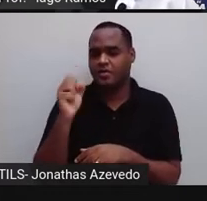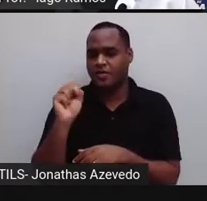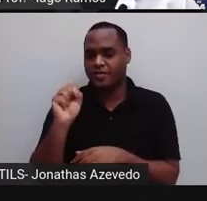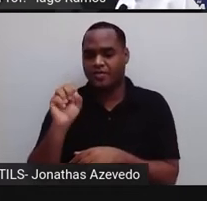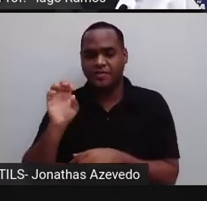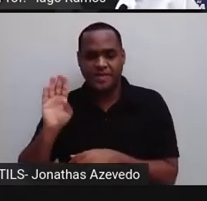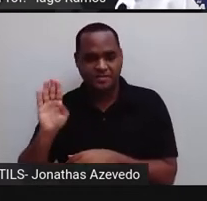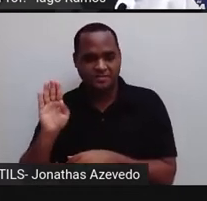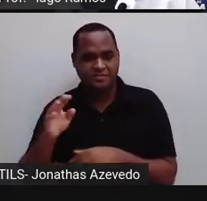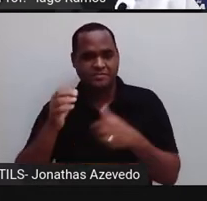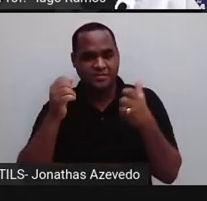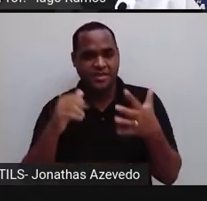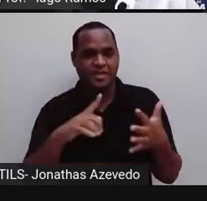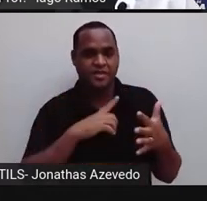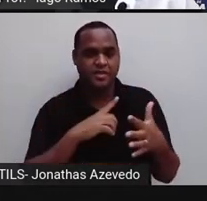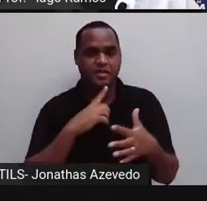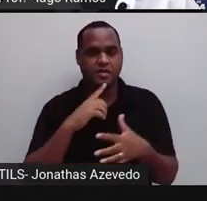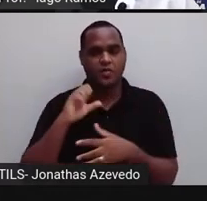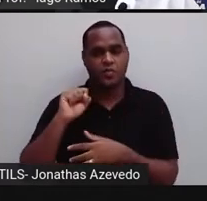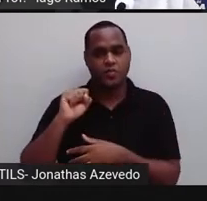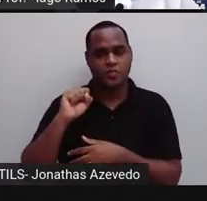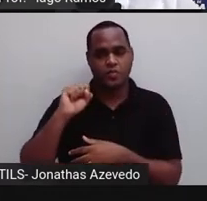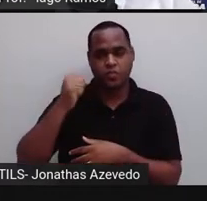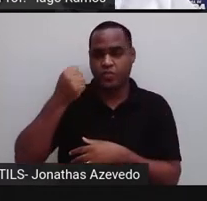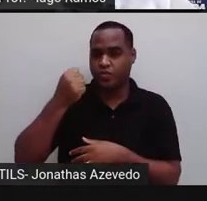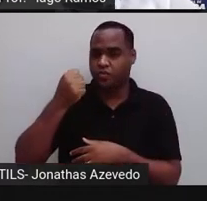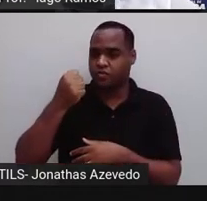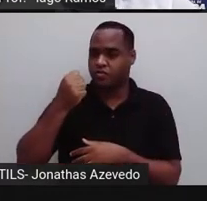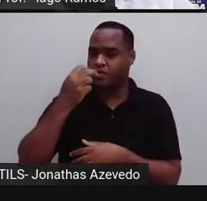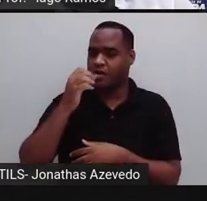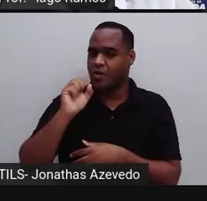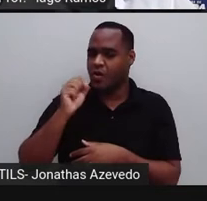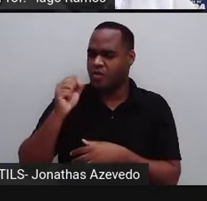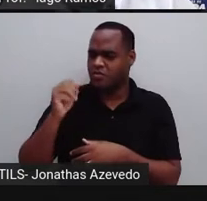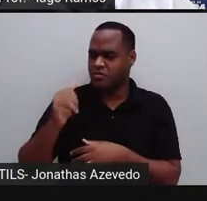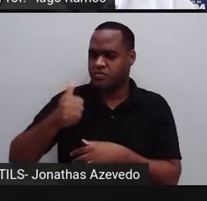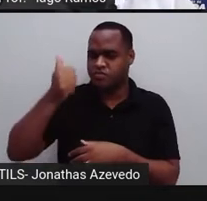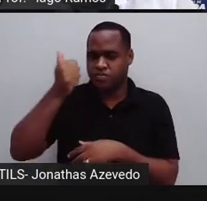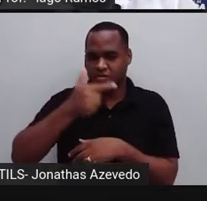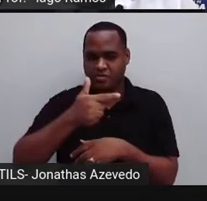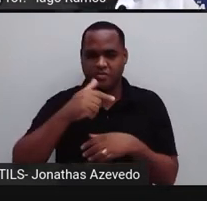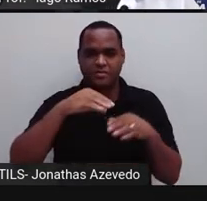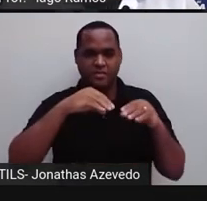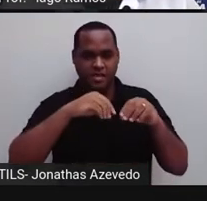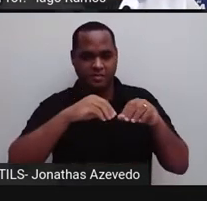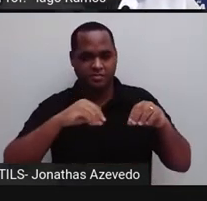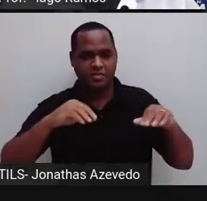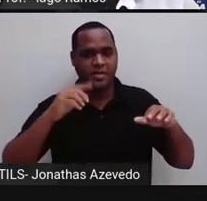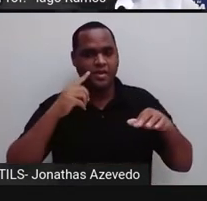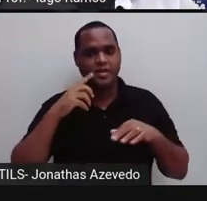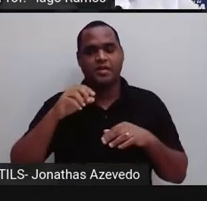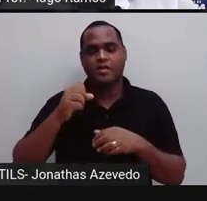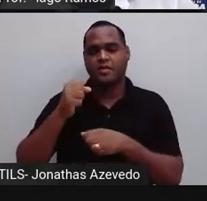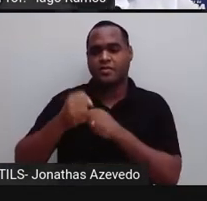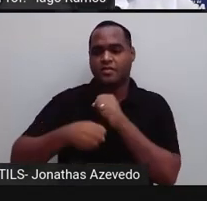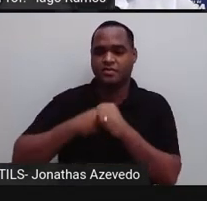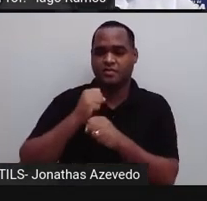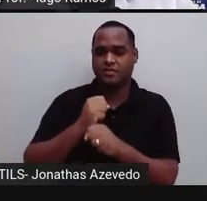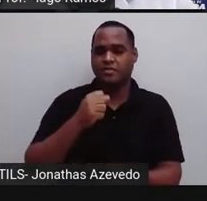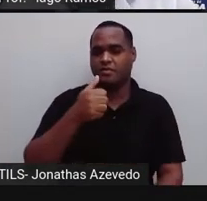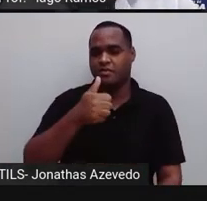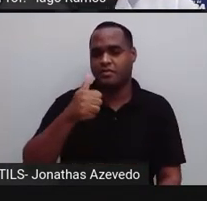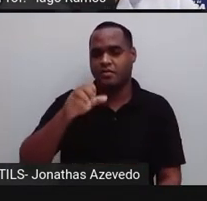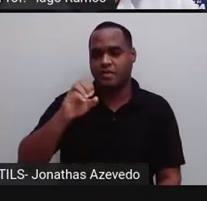K218b, que possui oito vezes a massa da Terra e está localizado a 110 anos